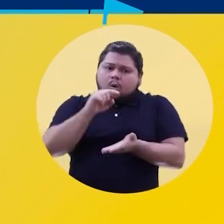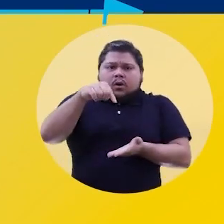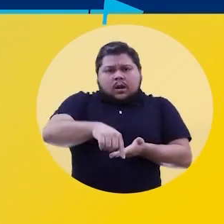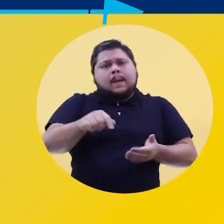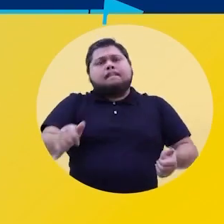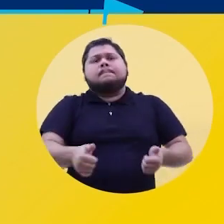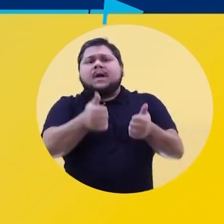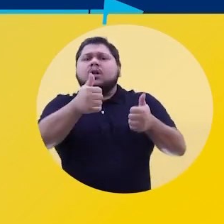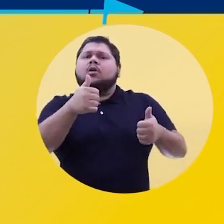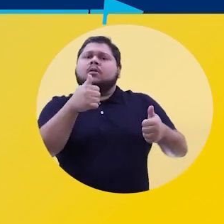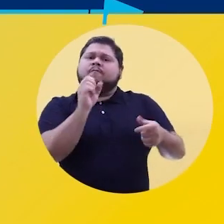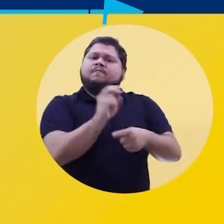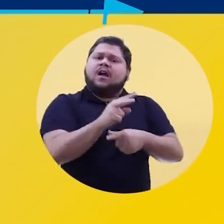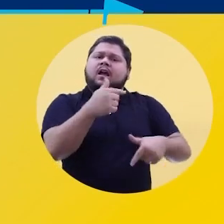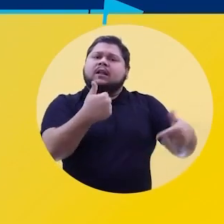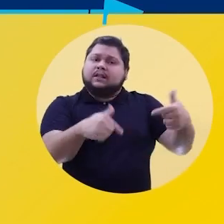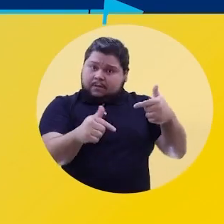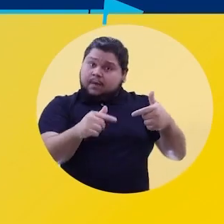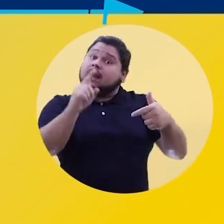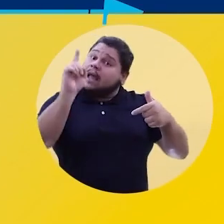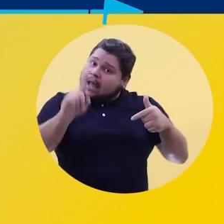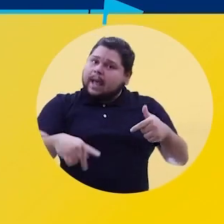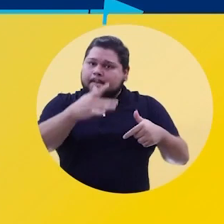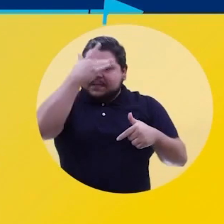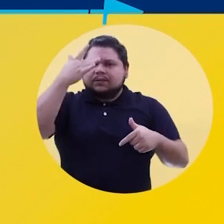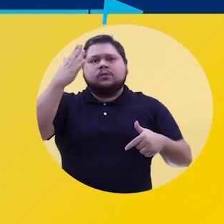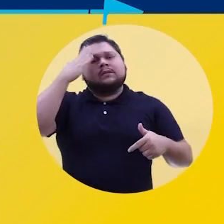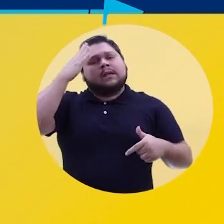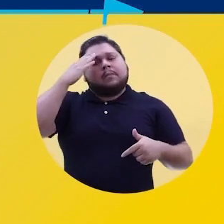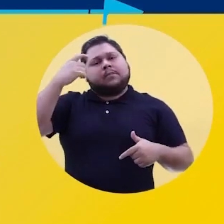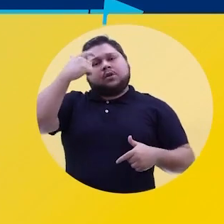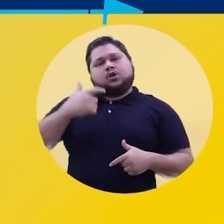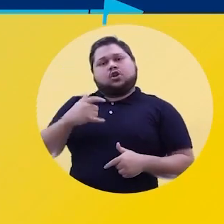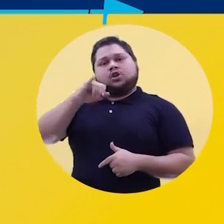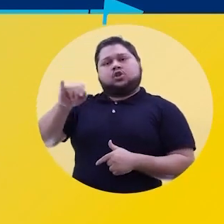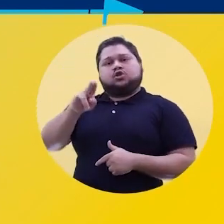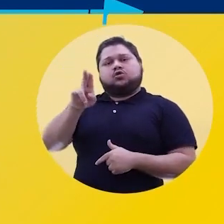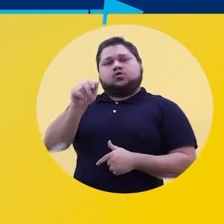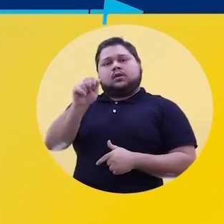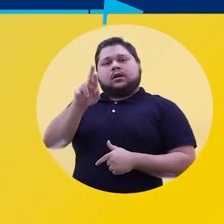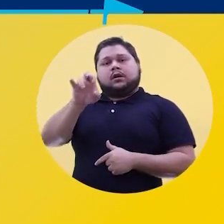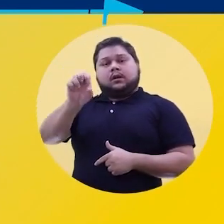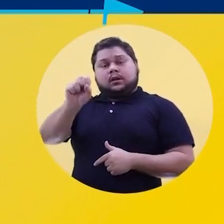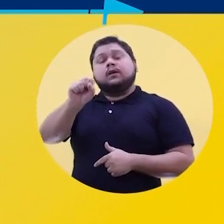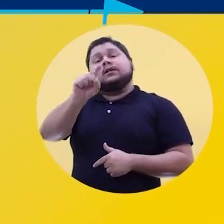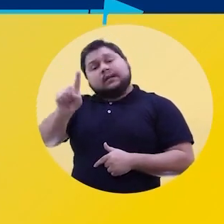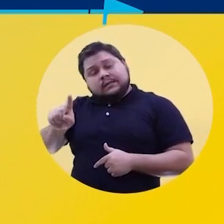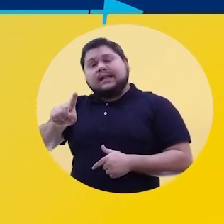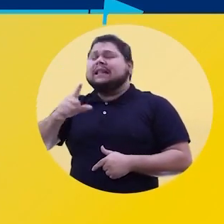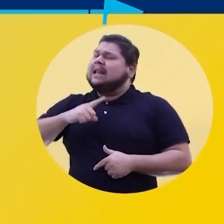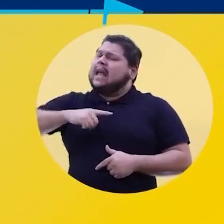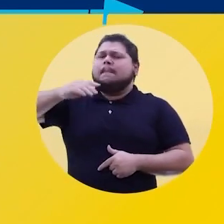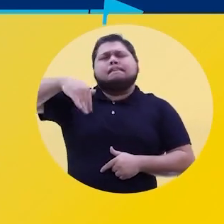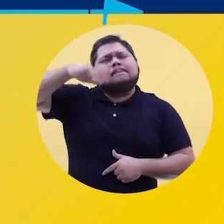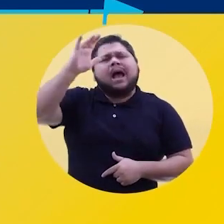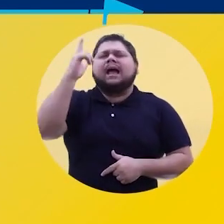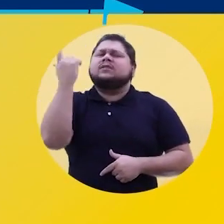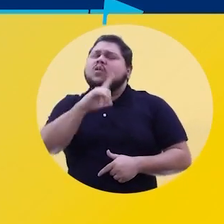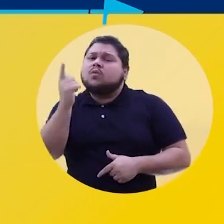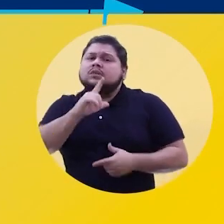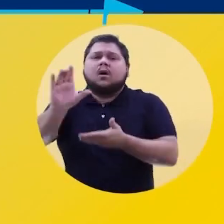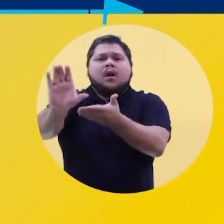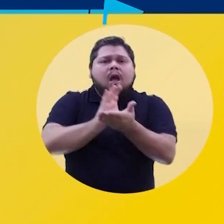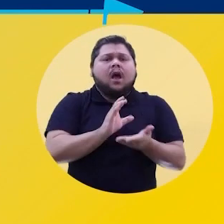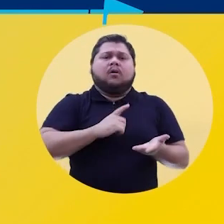Trazer recursos de Brasília e gerar mais empregos e renda é tarefa para quem sabe. Sou Juárez Costa, o deputado que mais